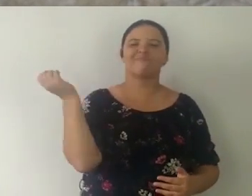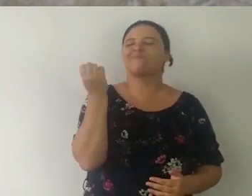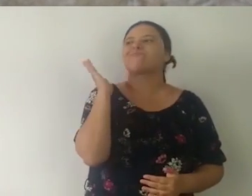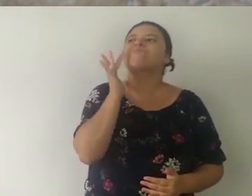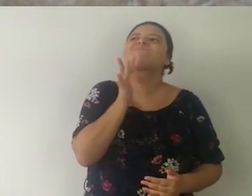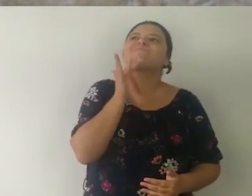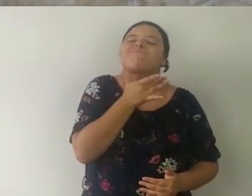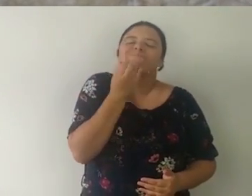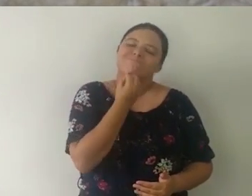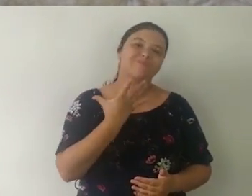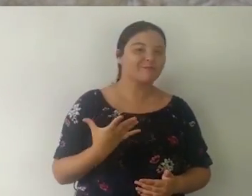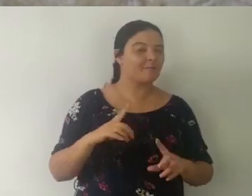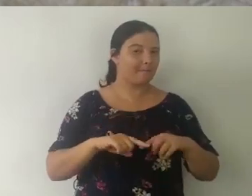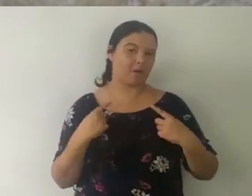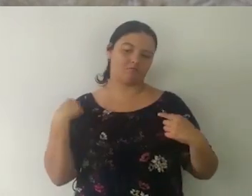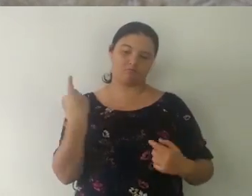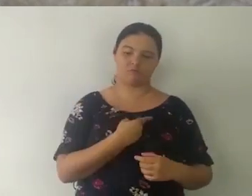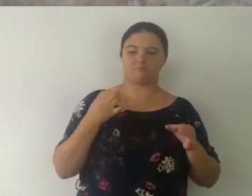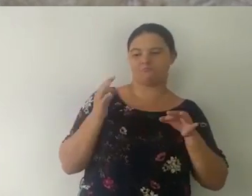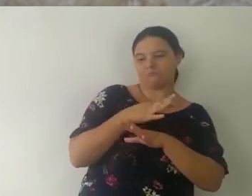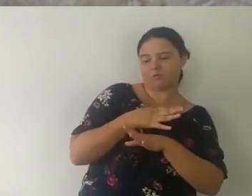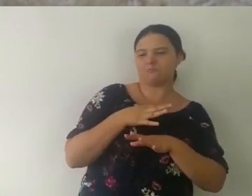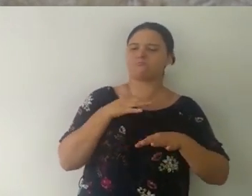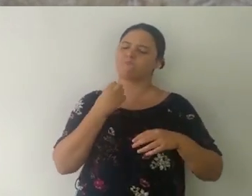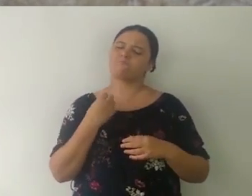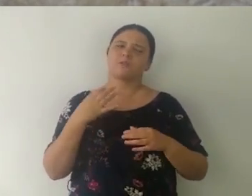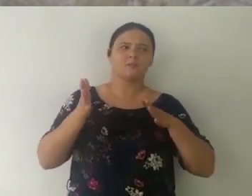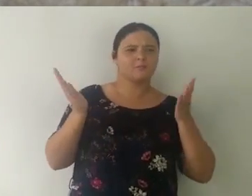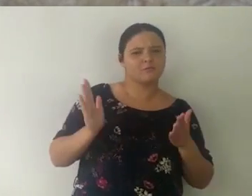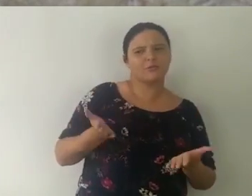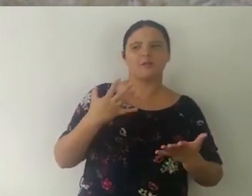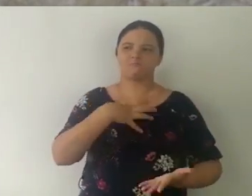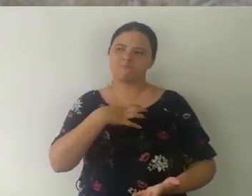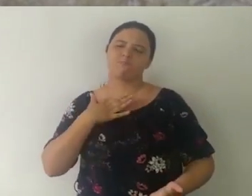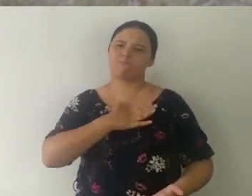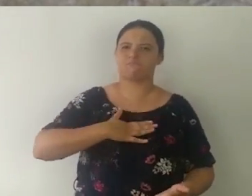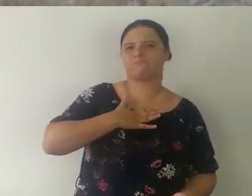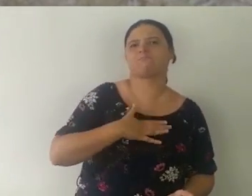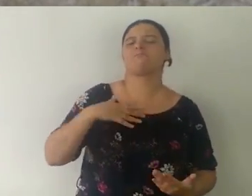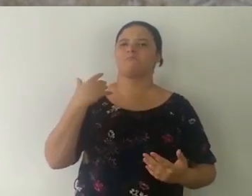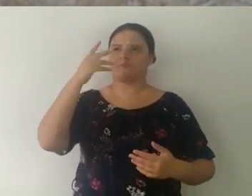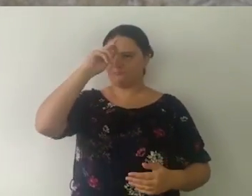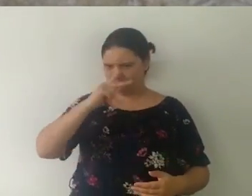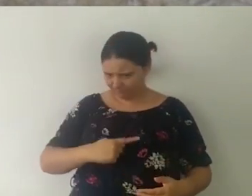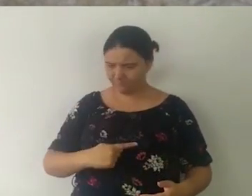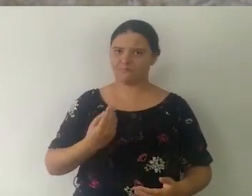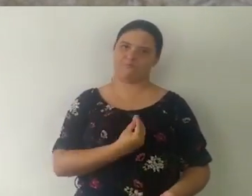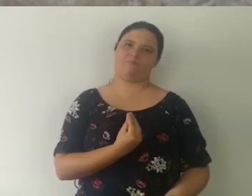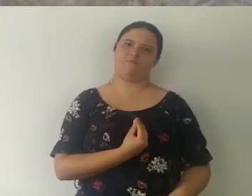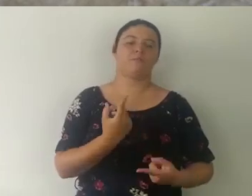Mas pra que seja assim, nós precisamos estar prontos, preparados pra viver essa experiência. Esse preparo é, acima de tudo,